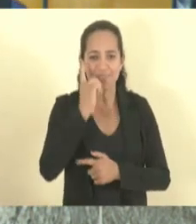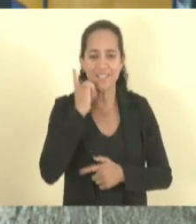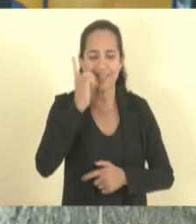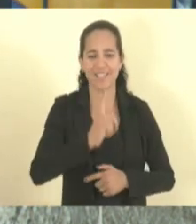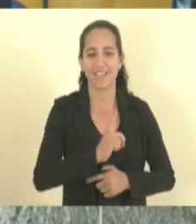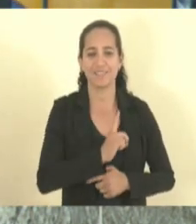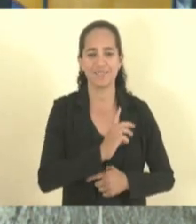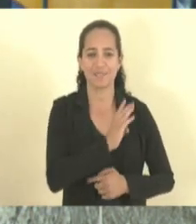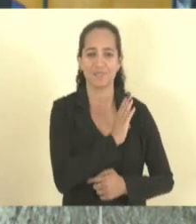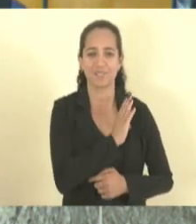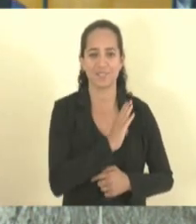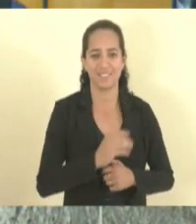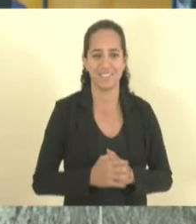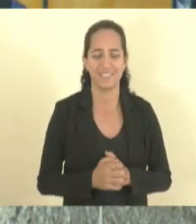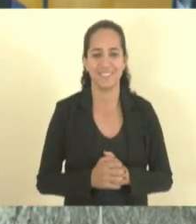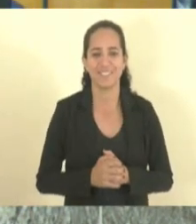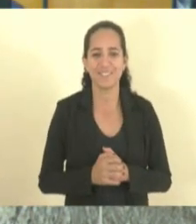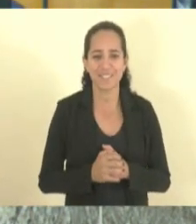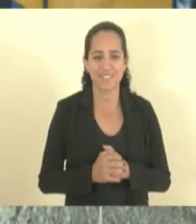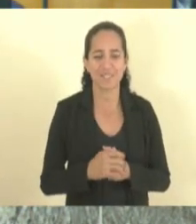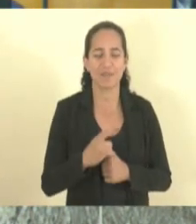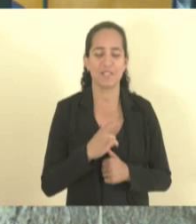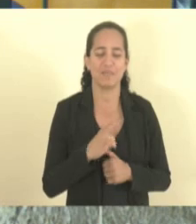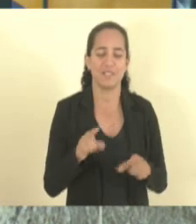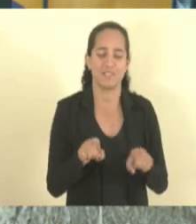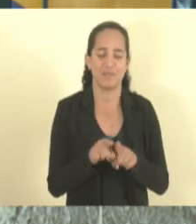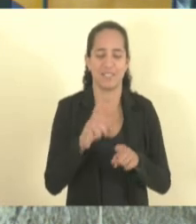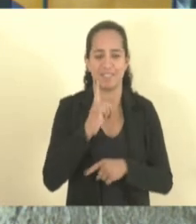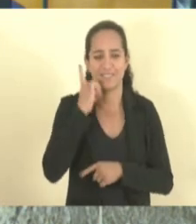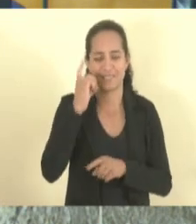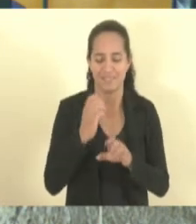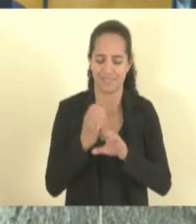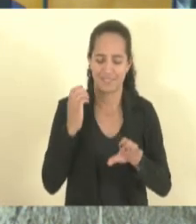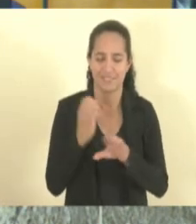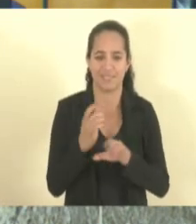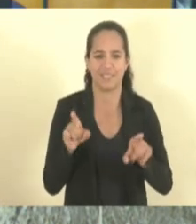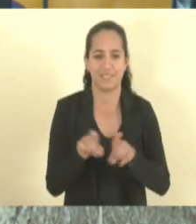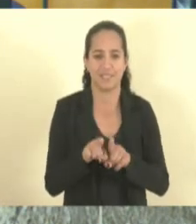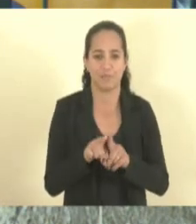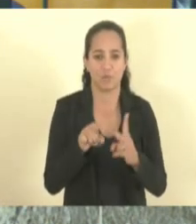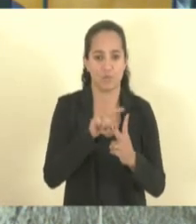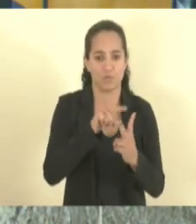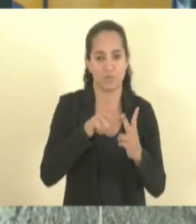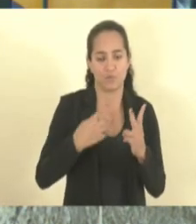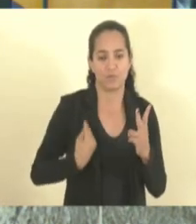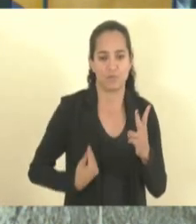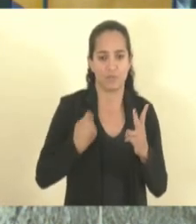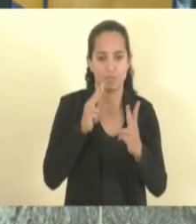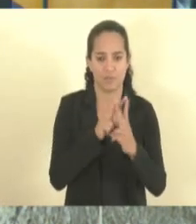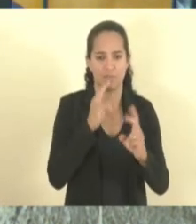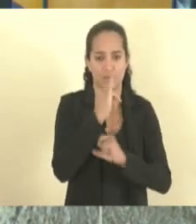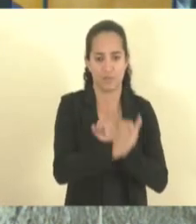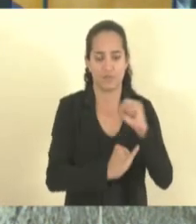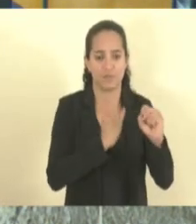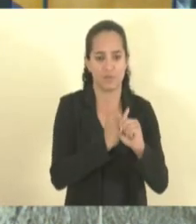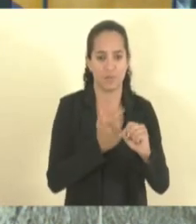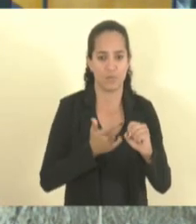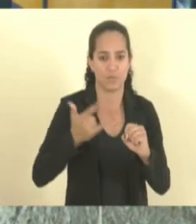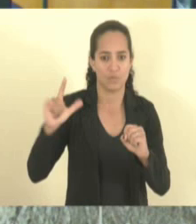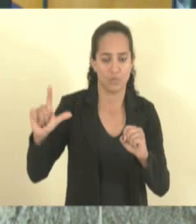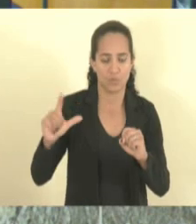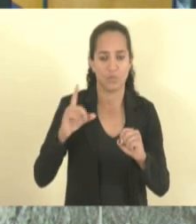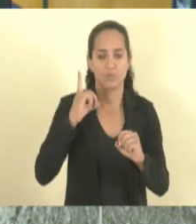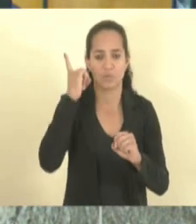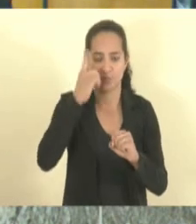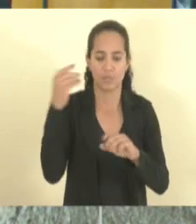Danilo Baense, deputado engenheiro José Esmeraldo, todos os dois presentes de maneira virtual, os demais deputados já devem estar